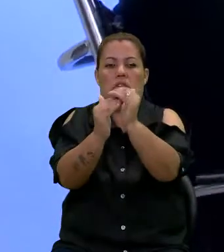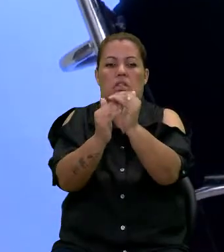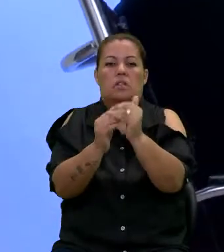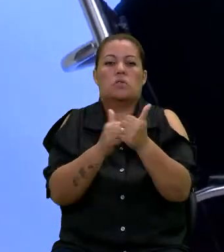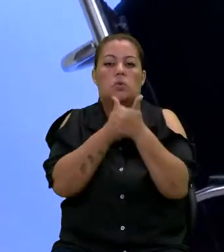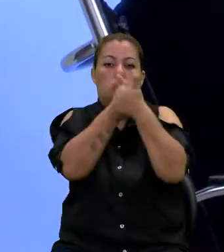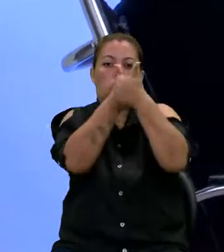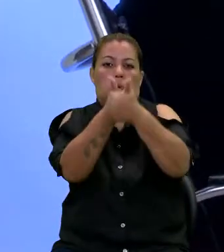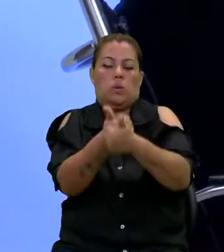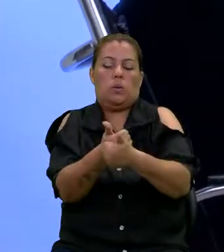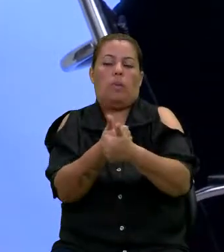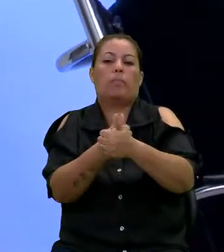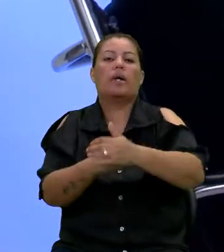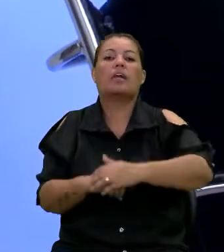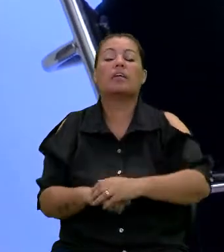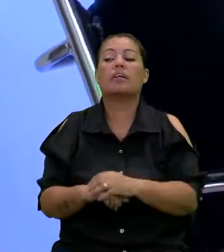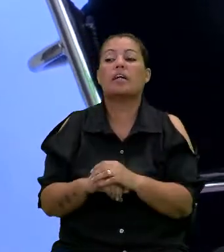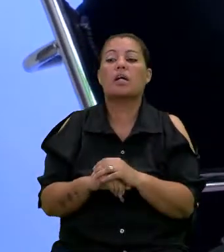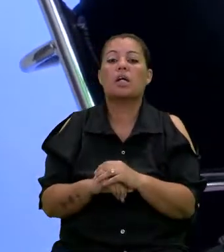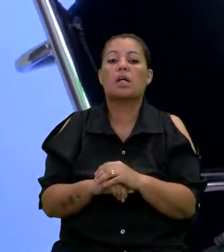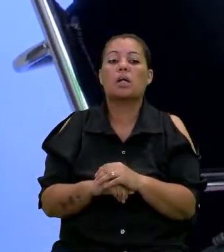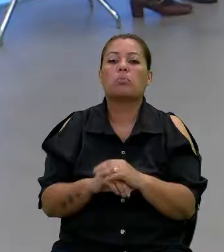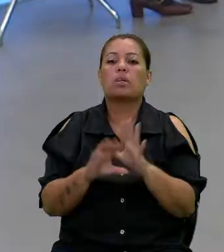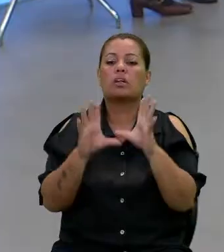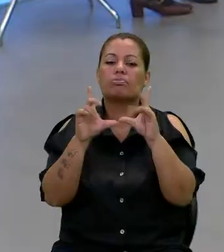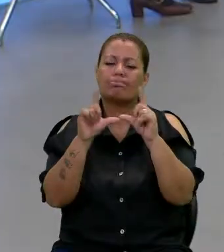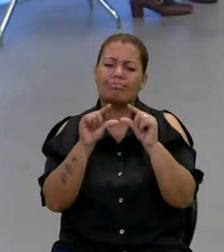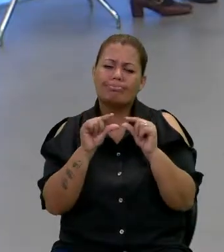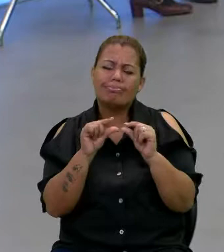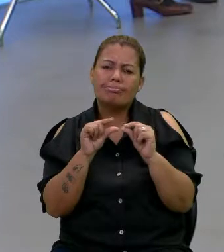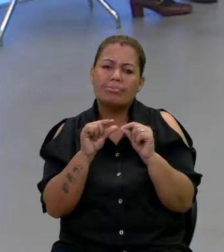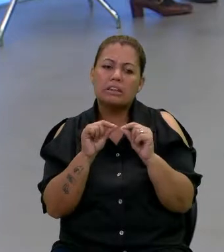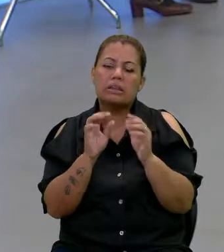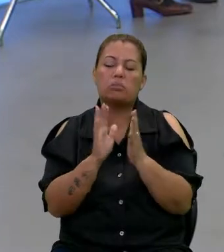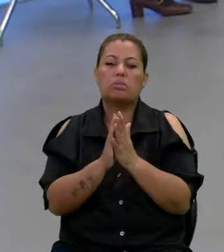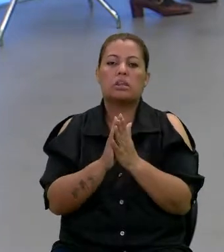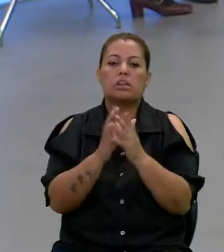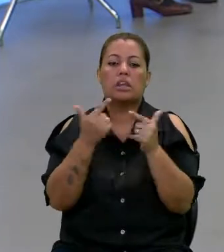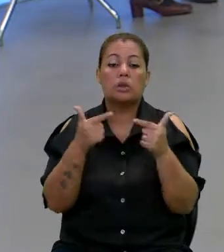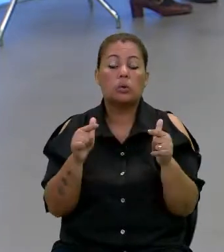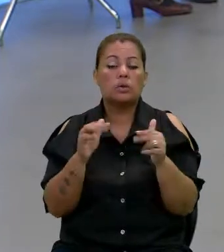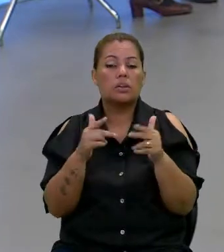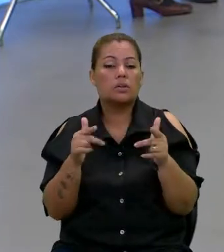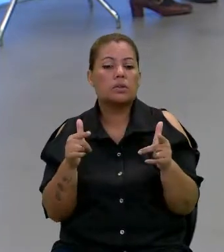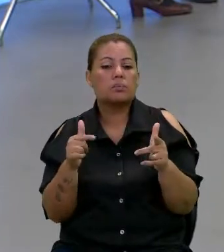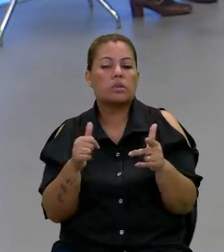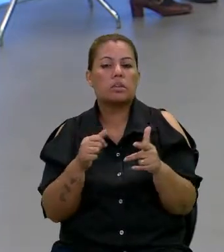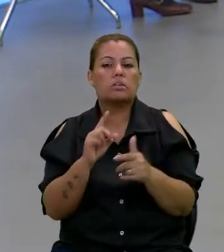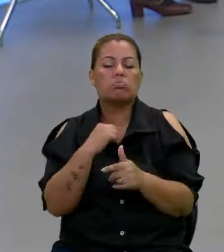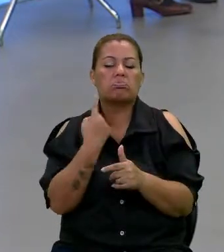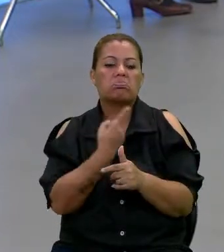acompanhado, até para que minimize os riscos, para que a gente possa estar